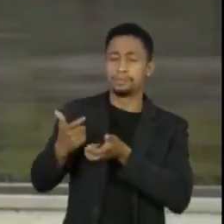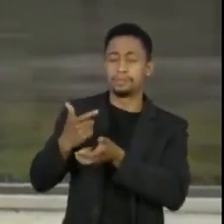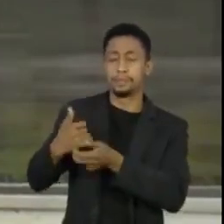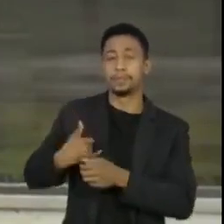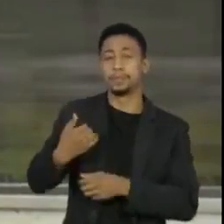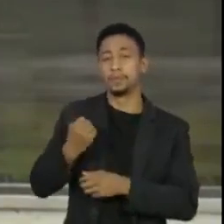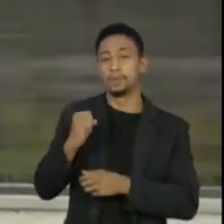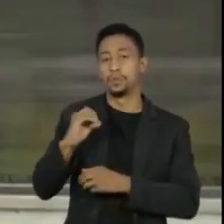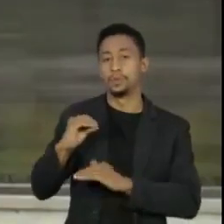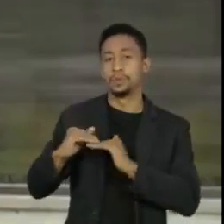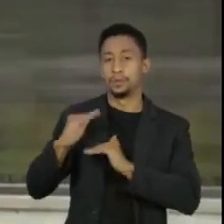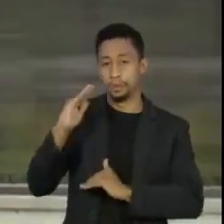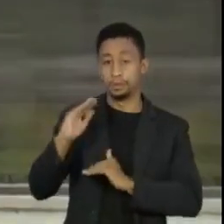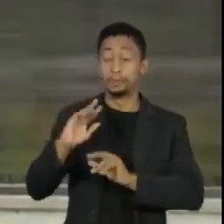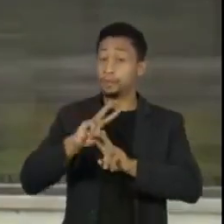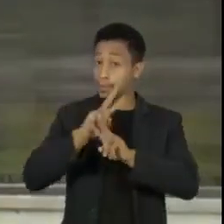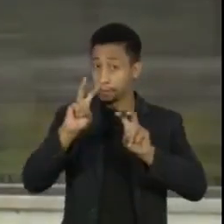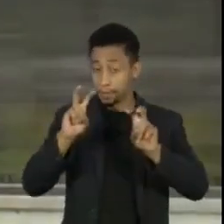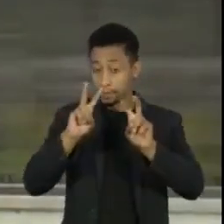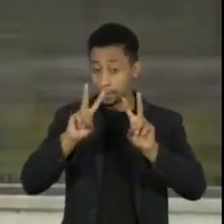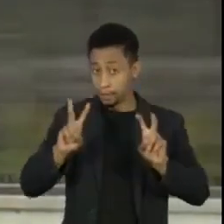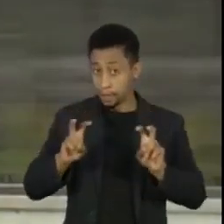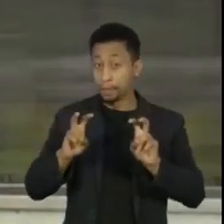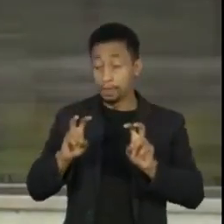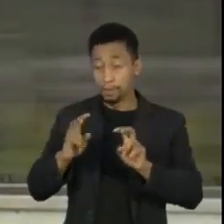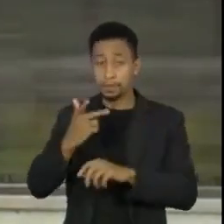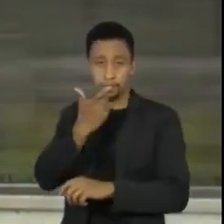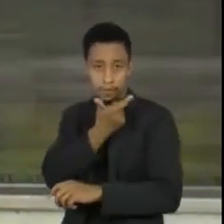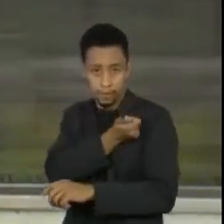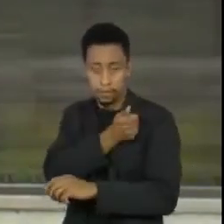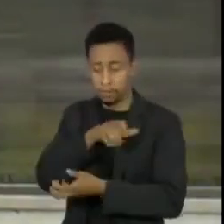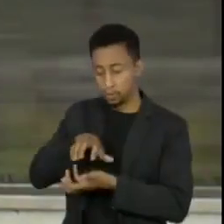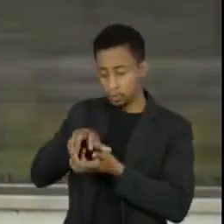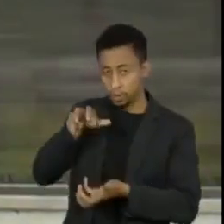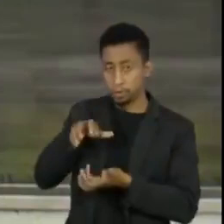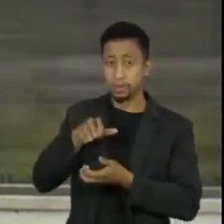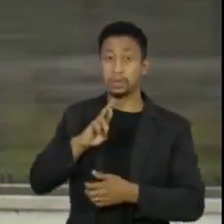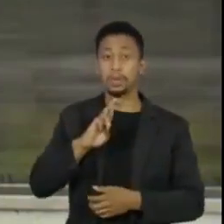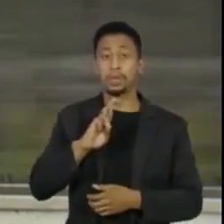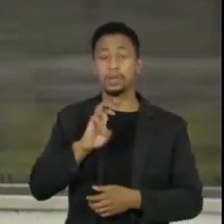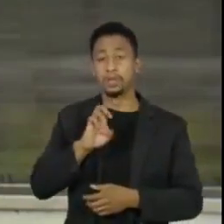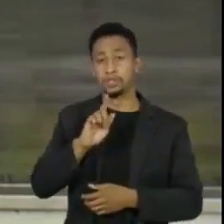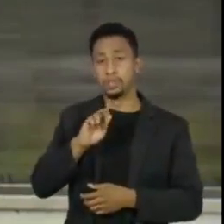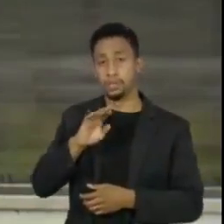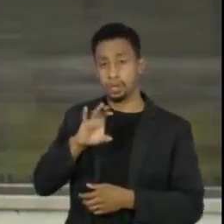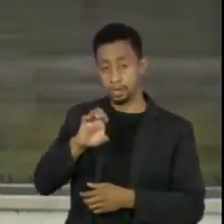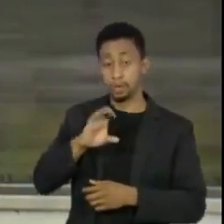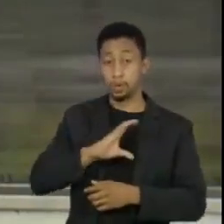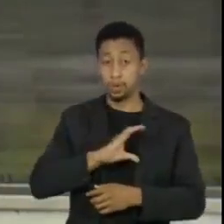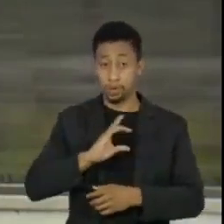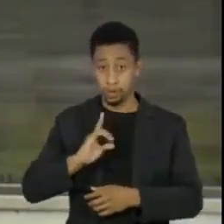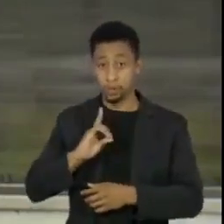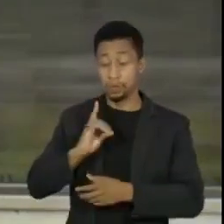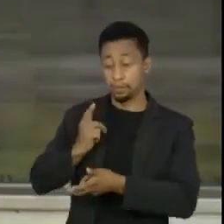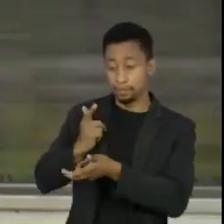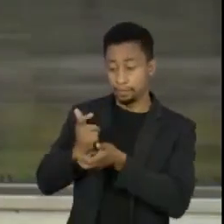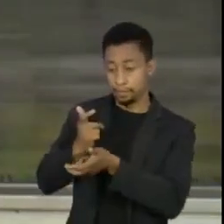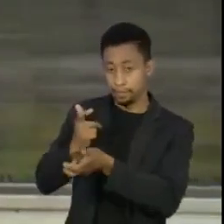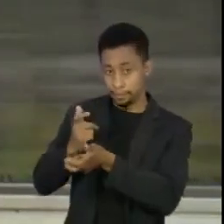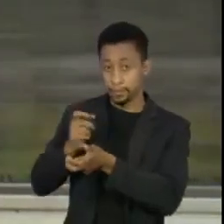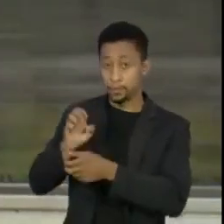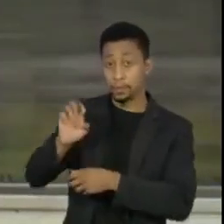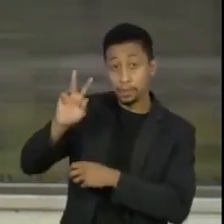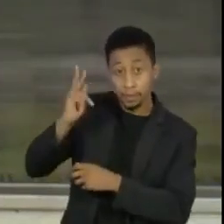dois temas da vacinação dos idosos, falará a doutora Regiane de Paula, coordenadora geral do Programa Estadual de